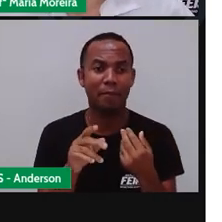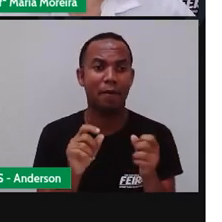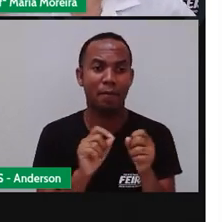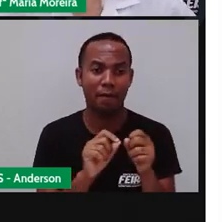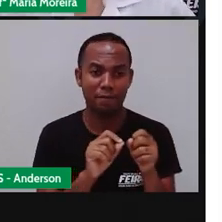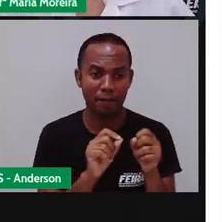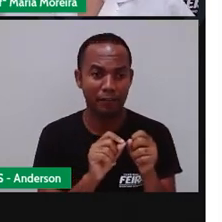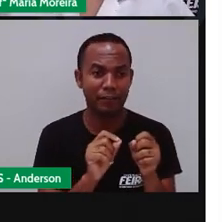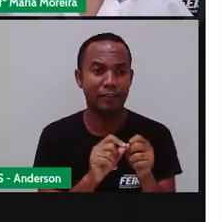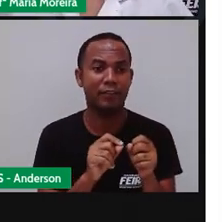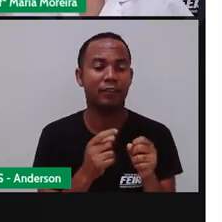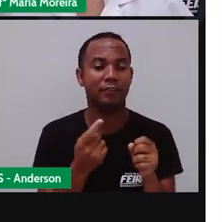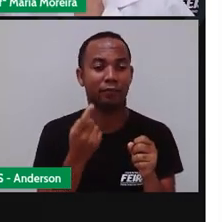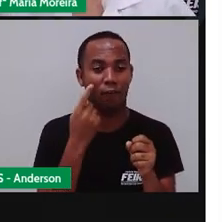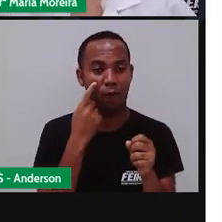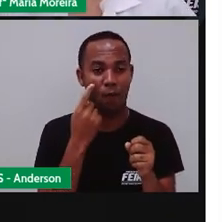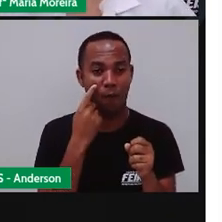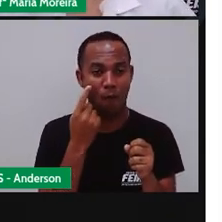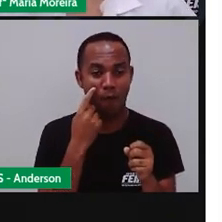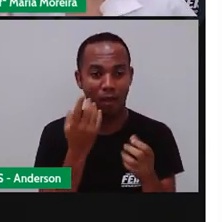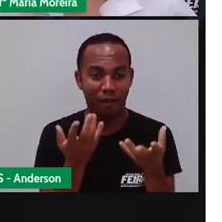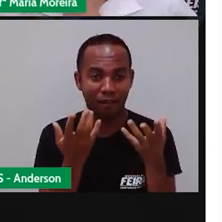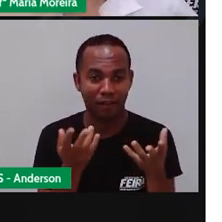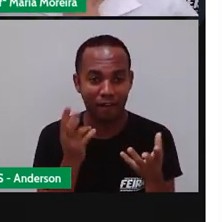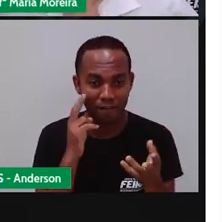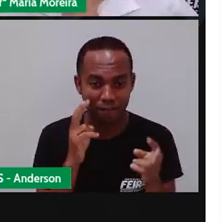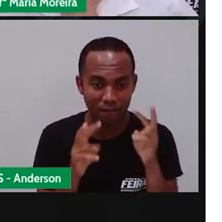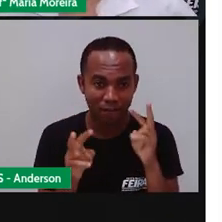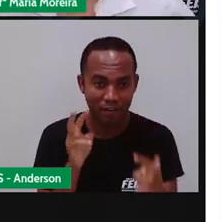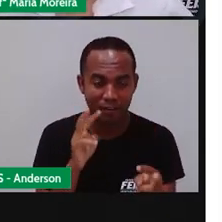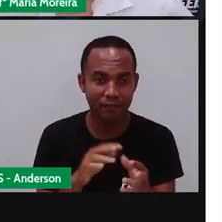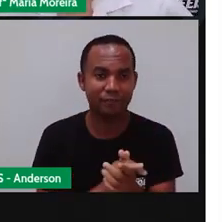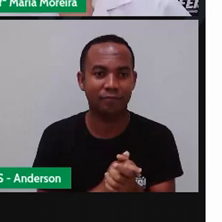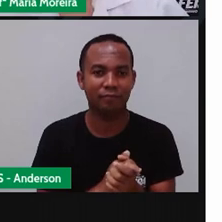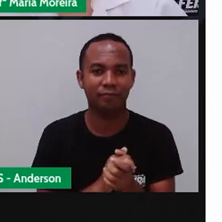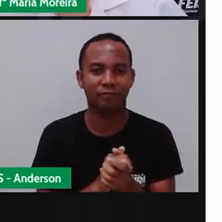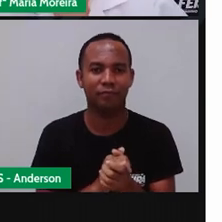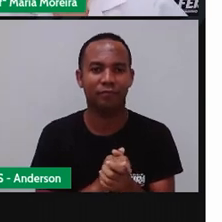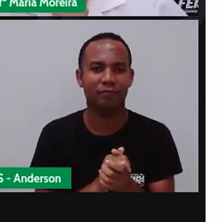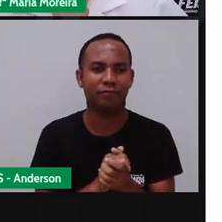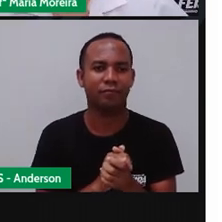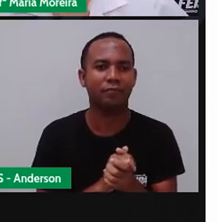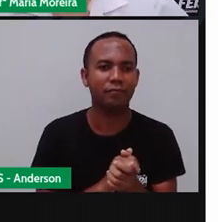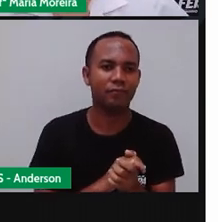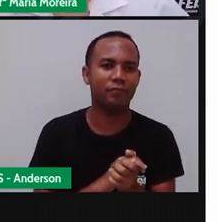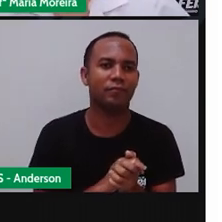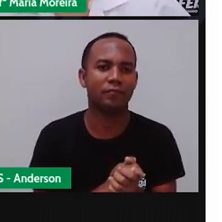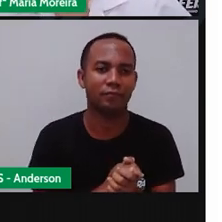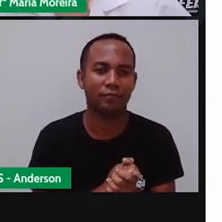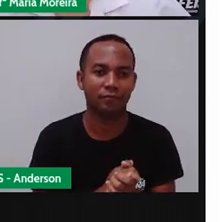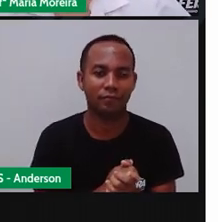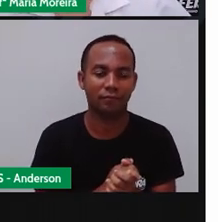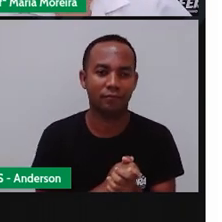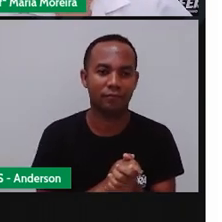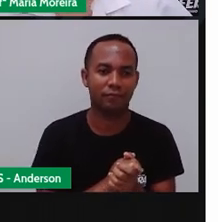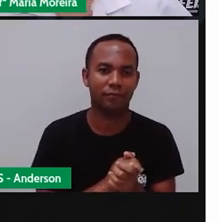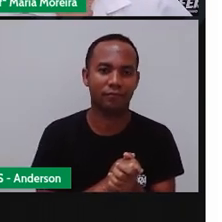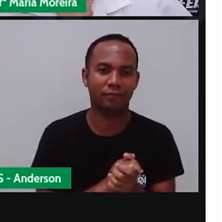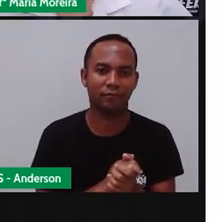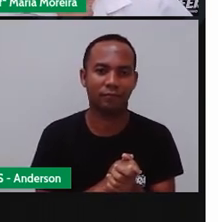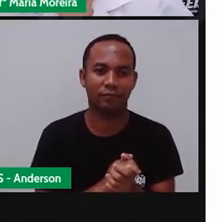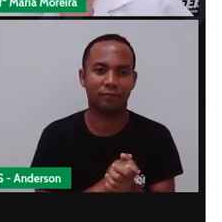aí, viu? Porque a gente Ó, tá louco Louco pra conseguir Visualizar as artes De vocês Não é isso? Vamos lá